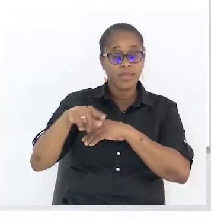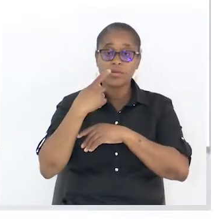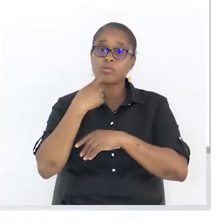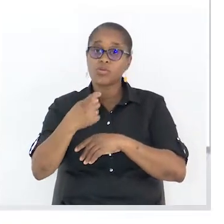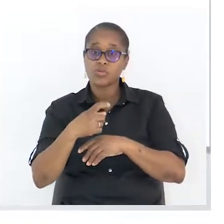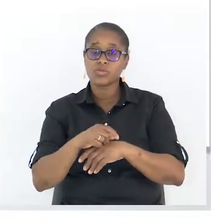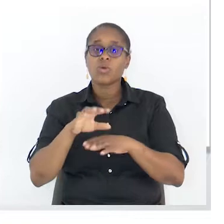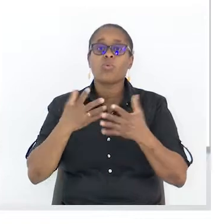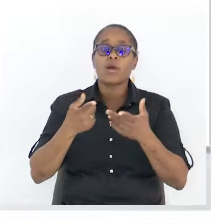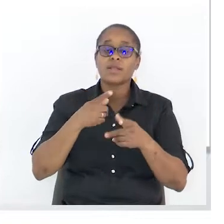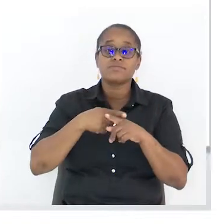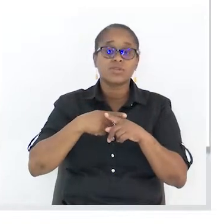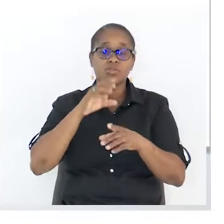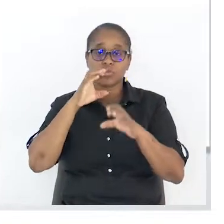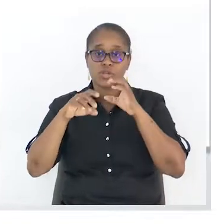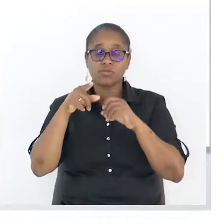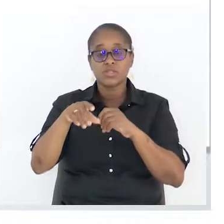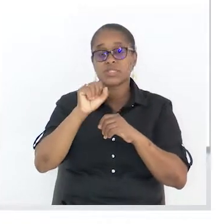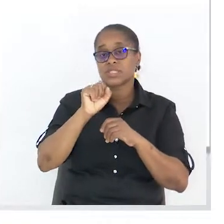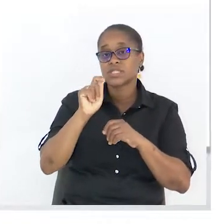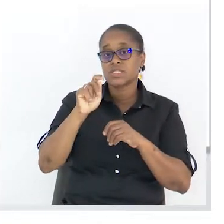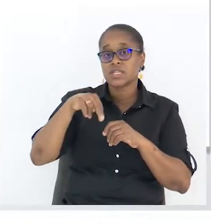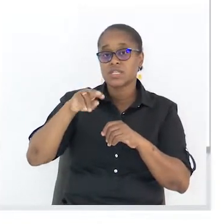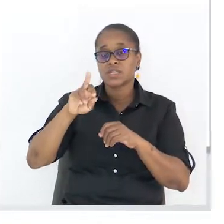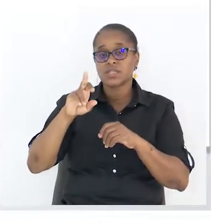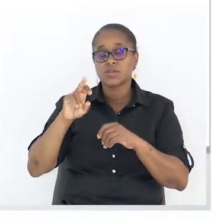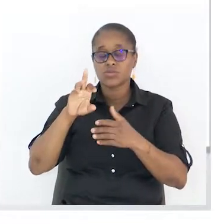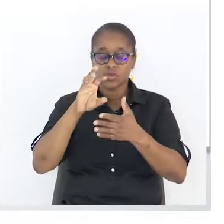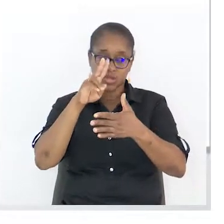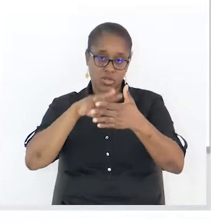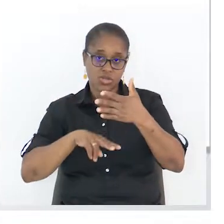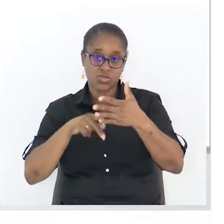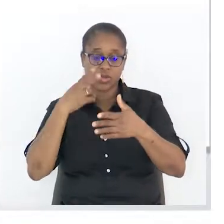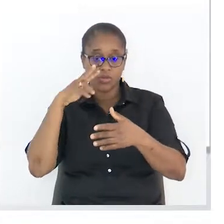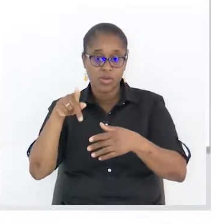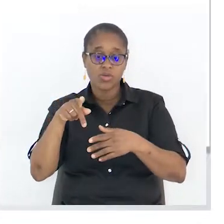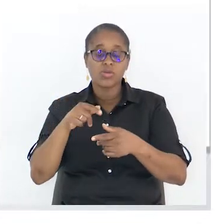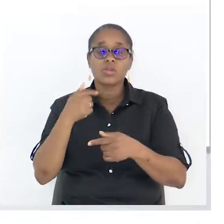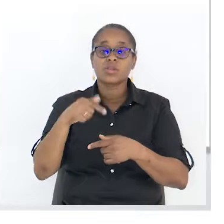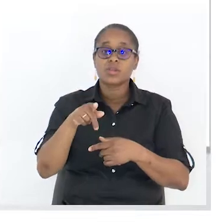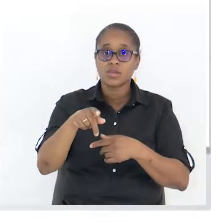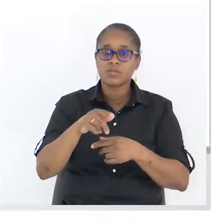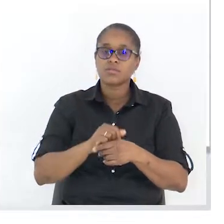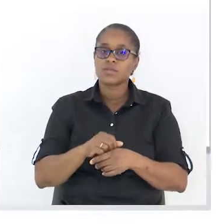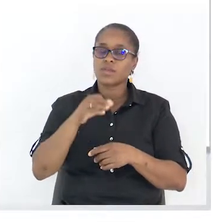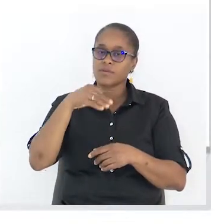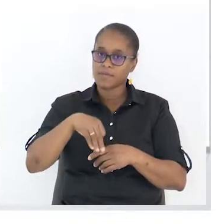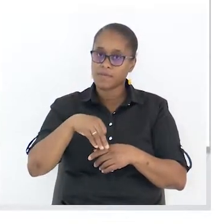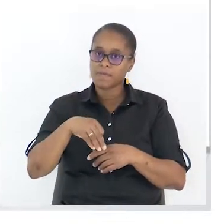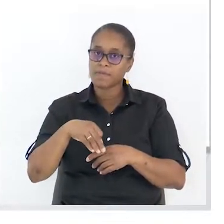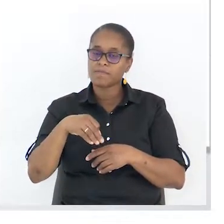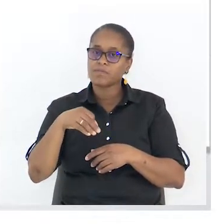Aqui, repara, o que é que tens? Tem o intuito de persuadir alguém, agir sobre alguém, sobre determinada ideia.